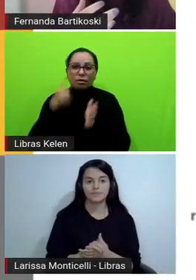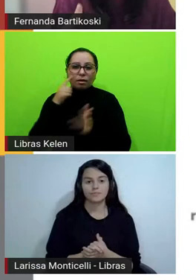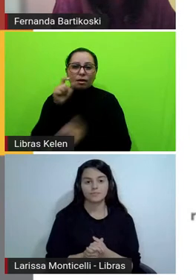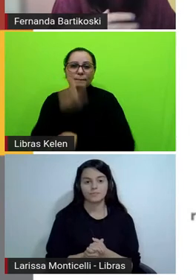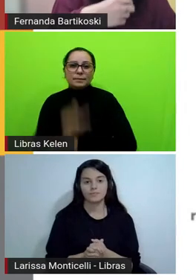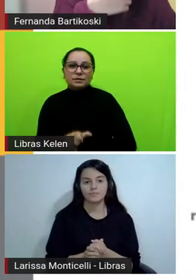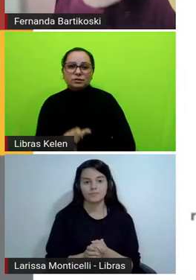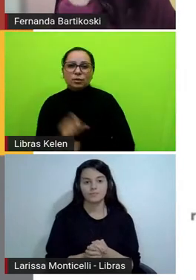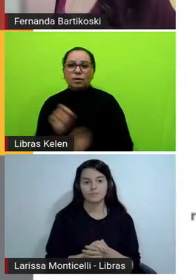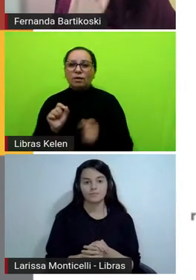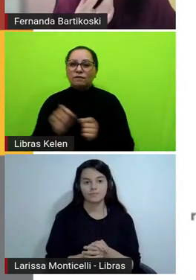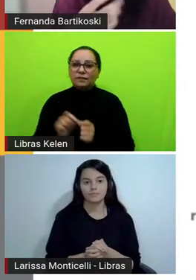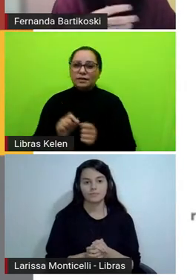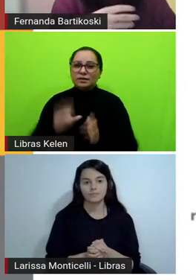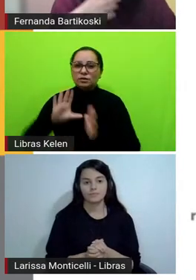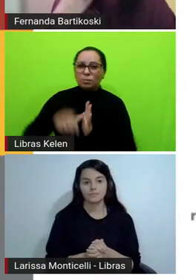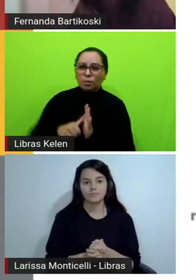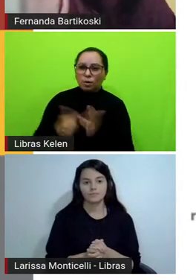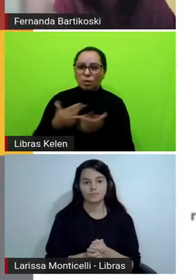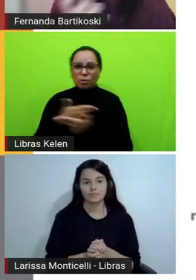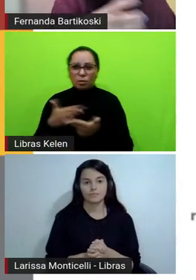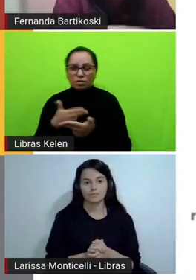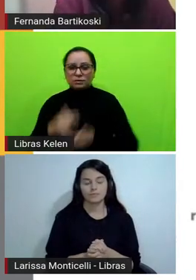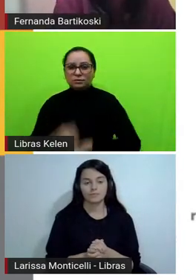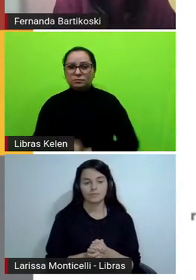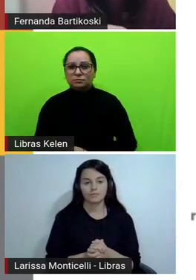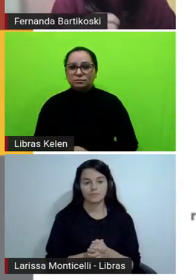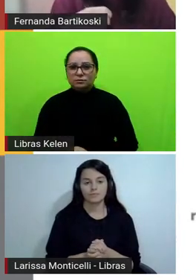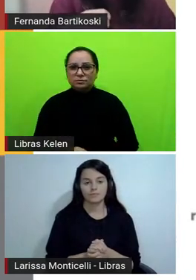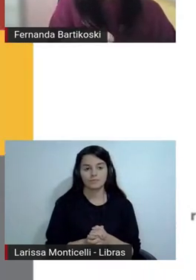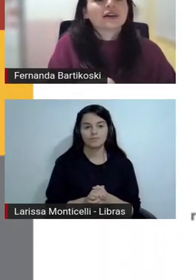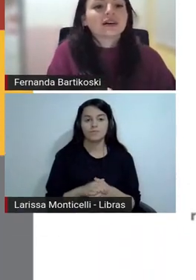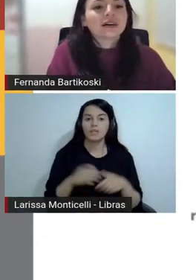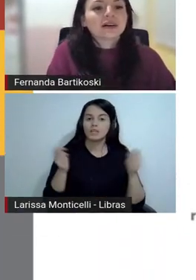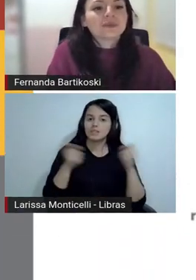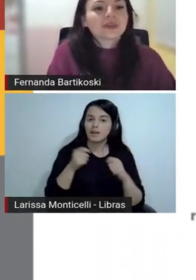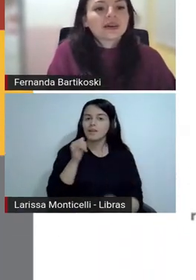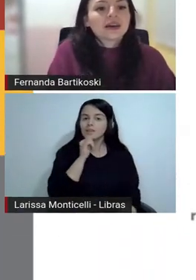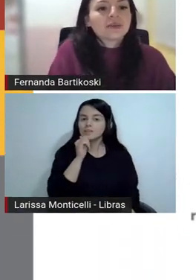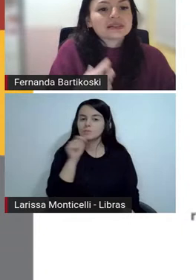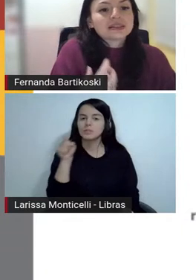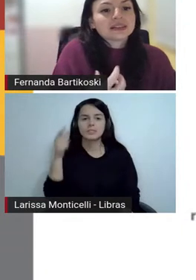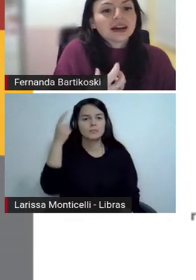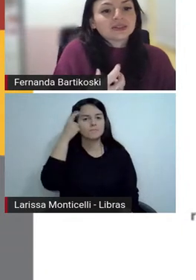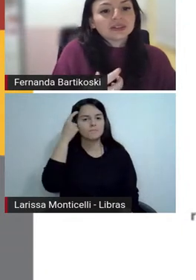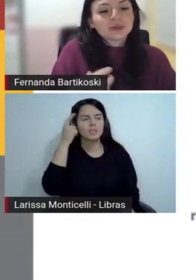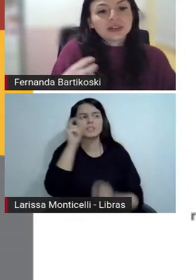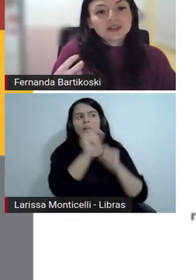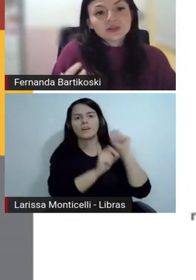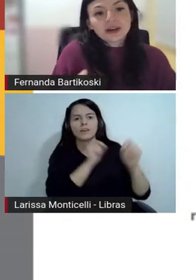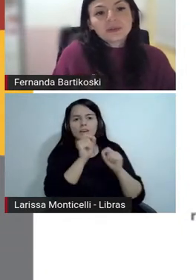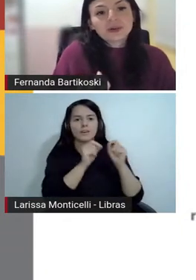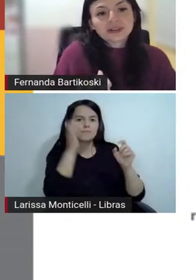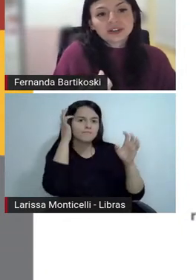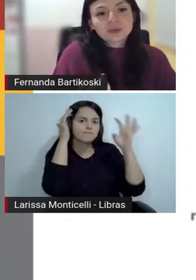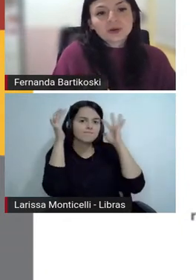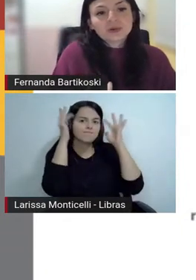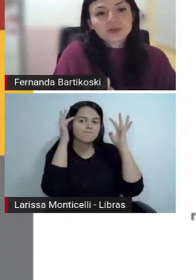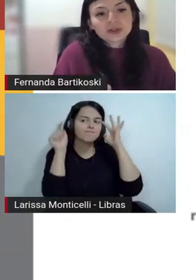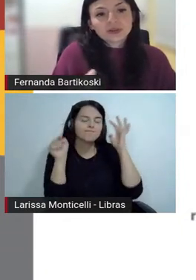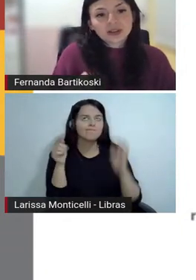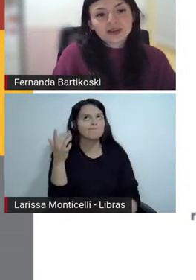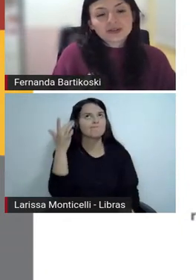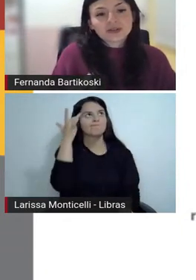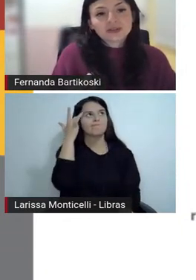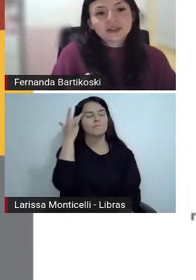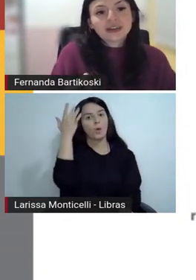fez, quem roubou, quem assaltou, né? Quem é um roubo, um assalto, é um assassinato. Então isso é importante para